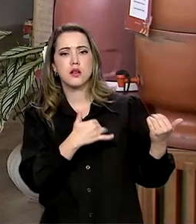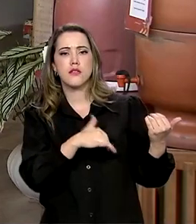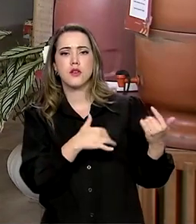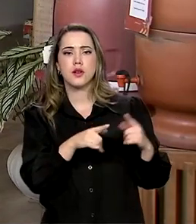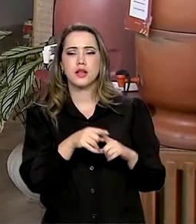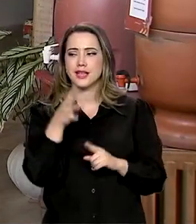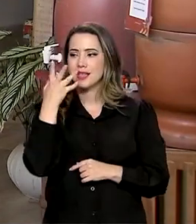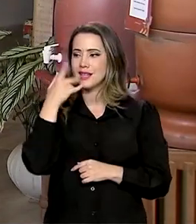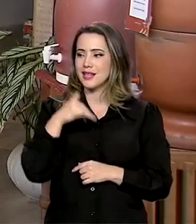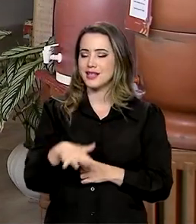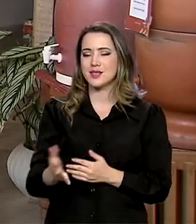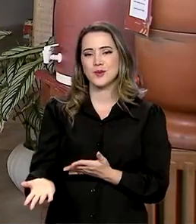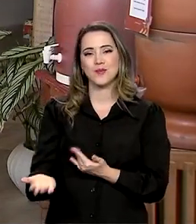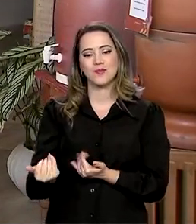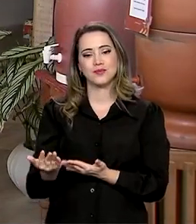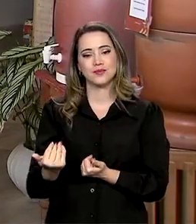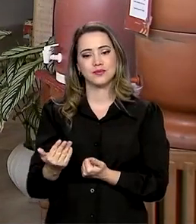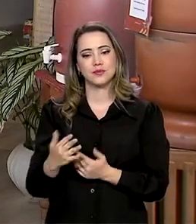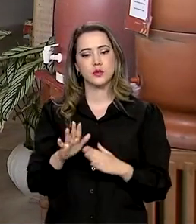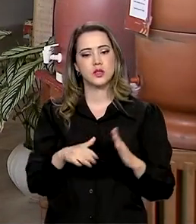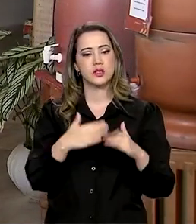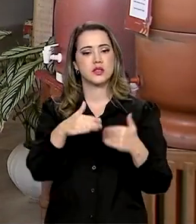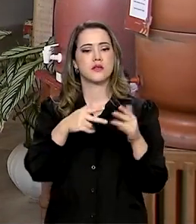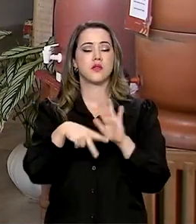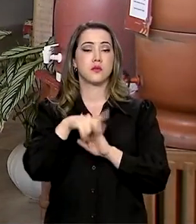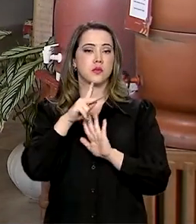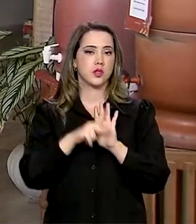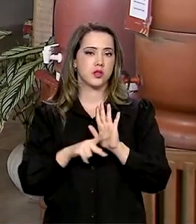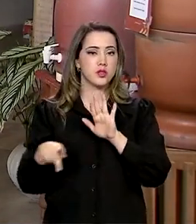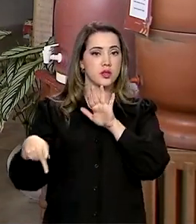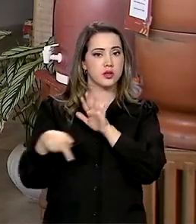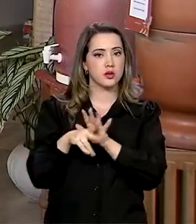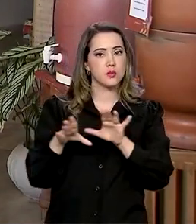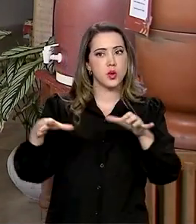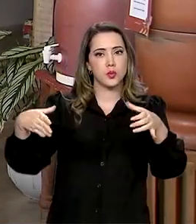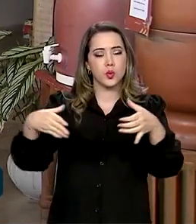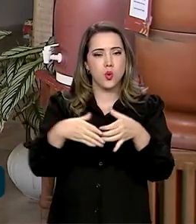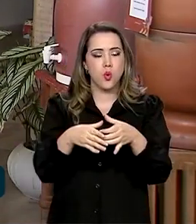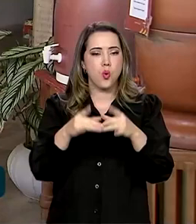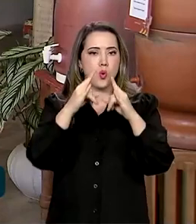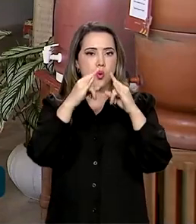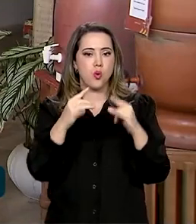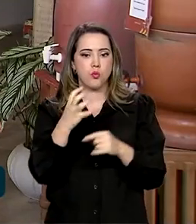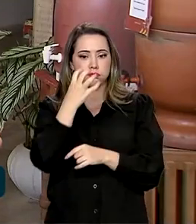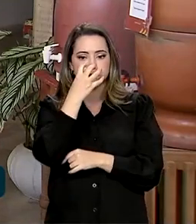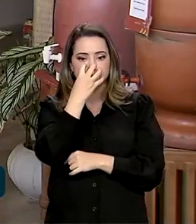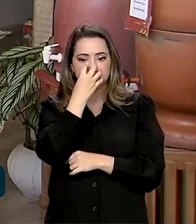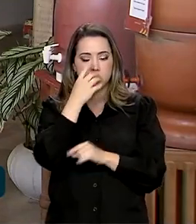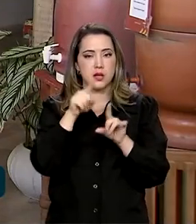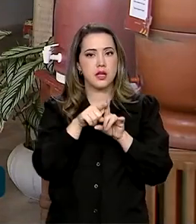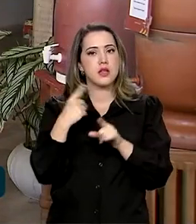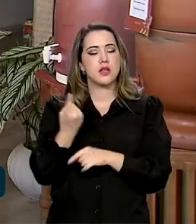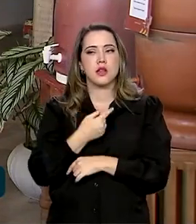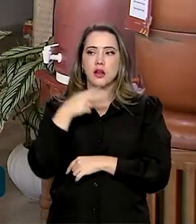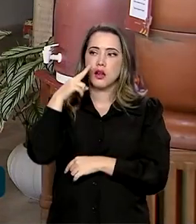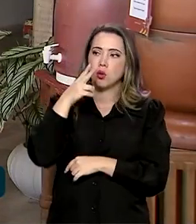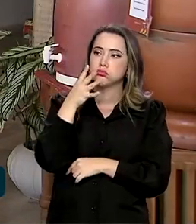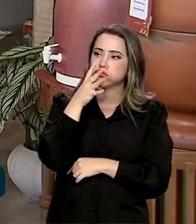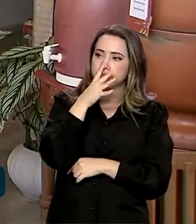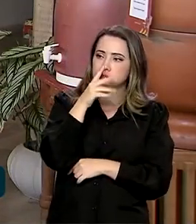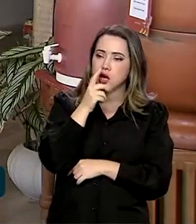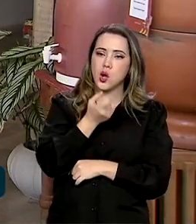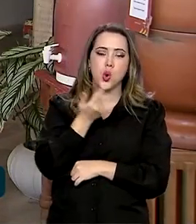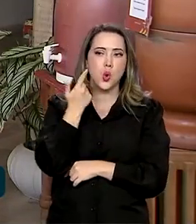tantas crianças, jovens, que desenvolvem projetos dentro de circo, que a gente fica, assim, encantados. E com o mínimo,